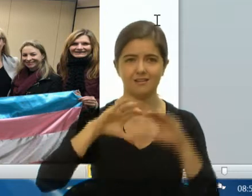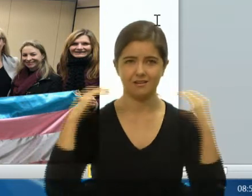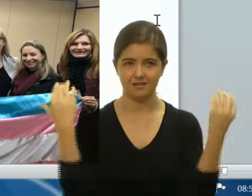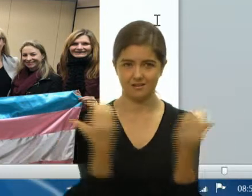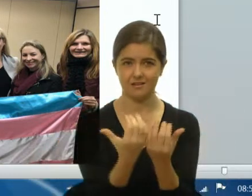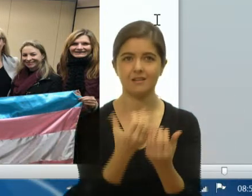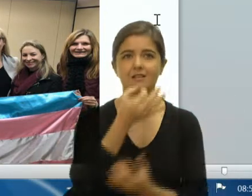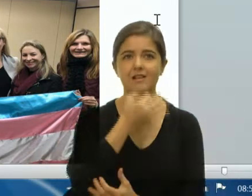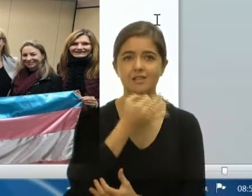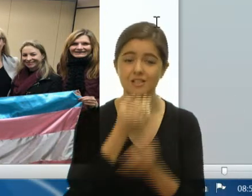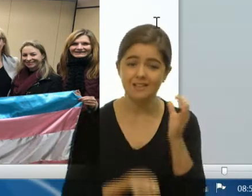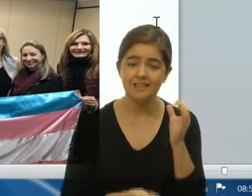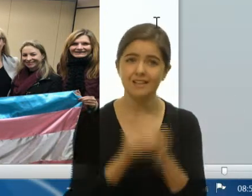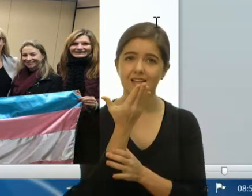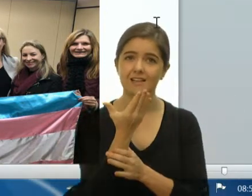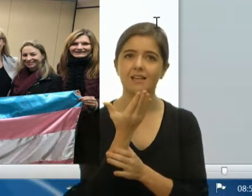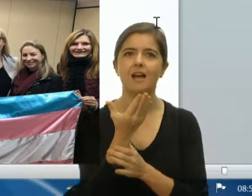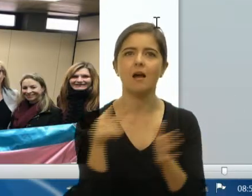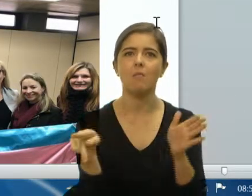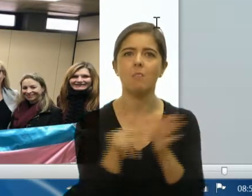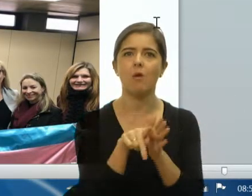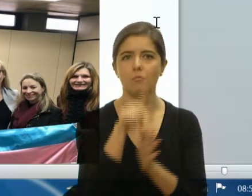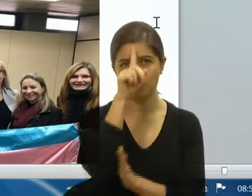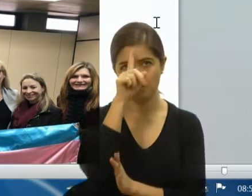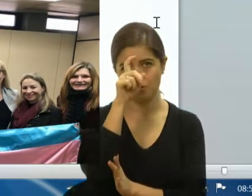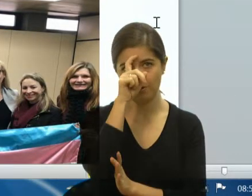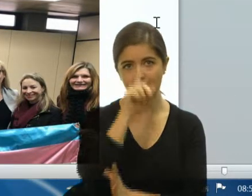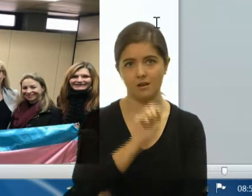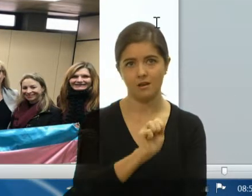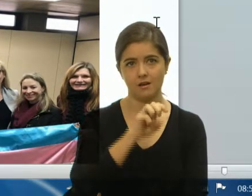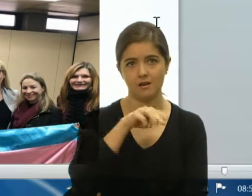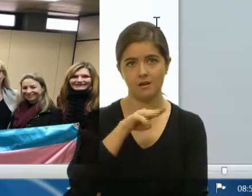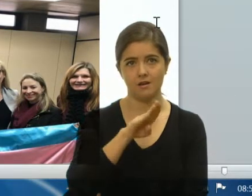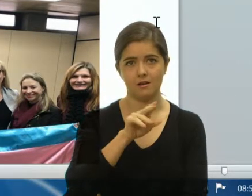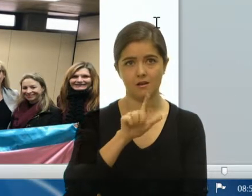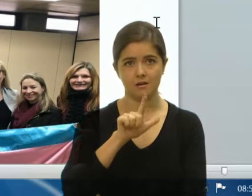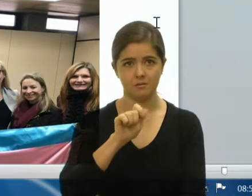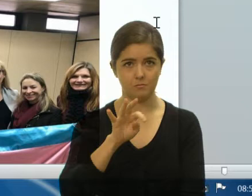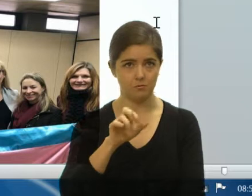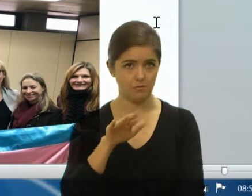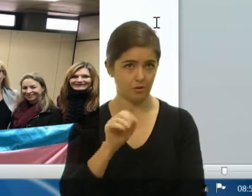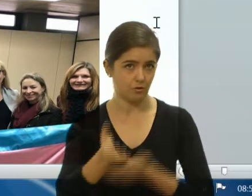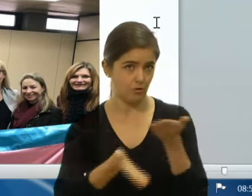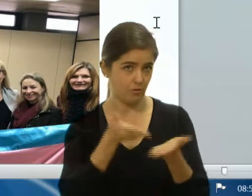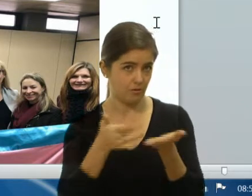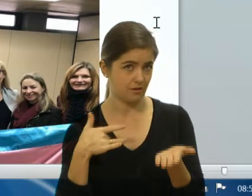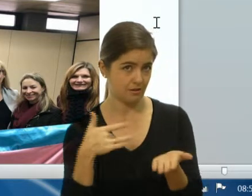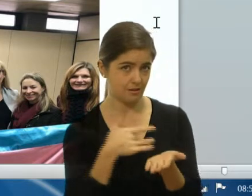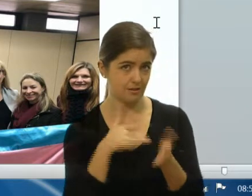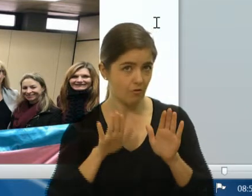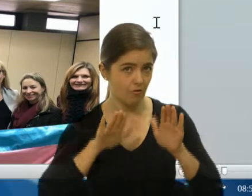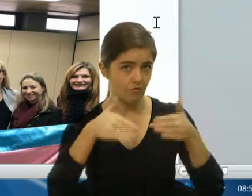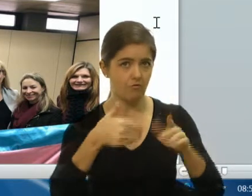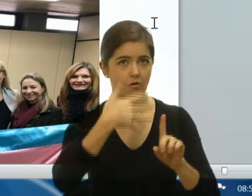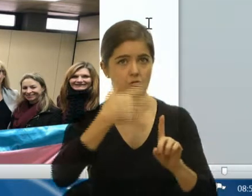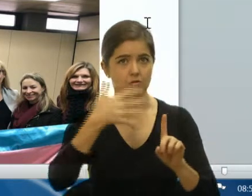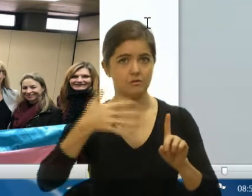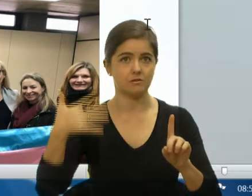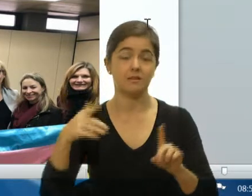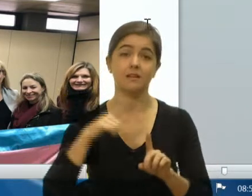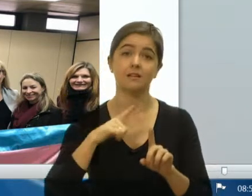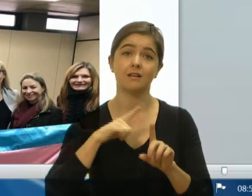criação de um ambulatório LGBT, onde foi começado a ter o núcleo. Tivemos a presença dessa primeira reunião,